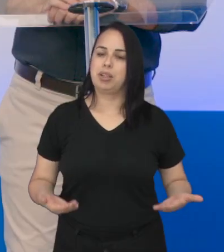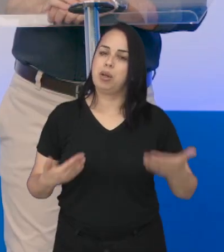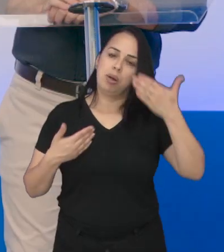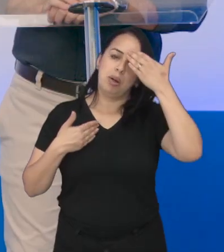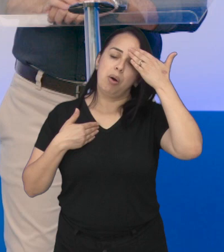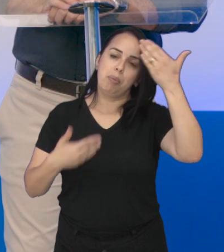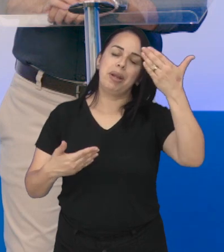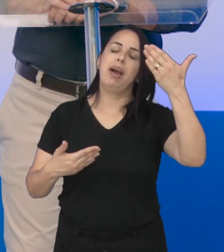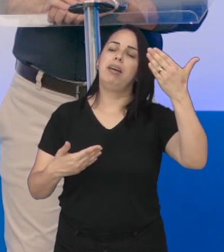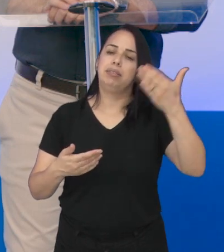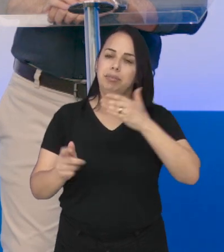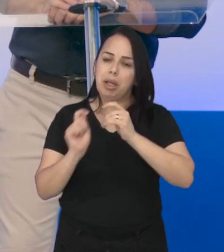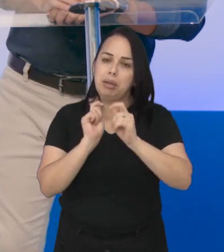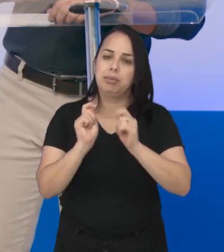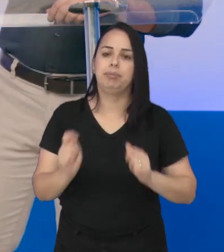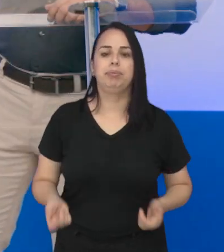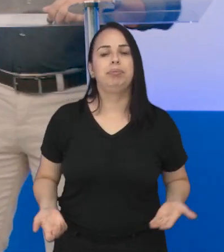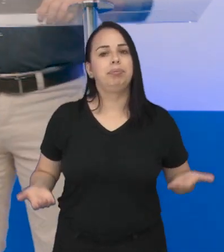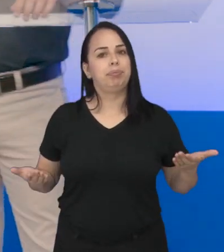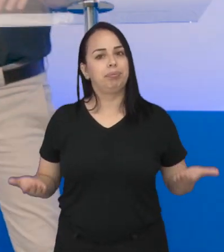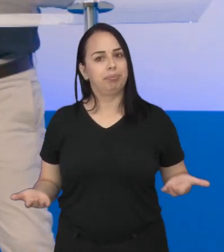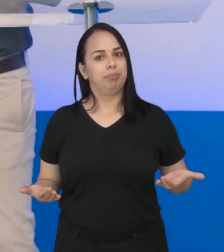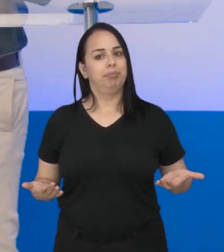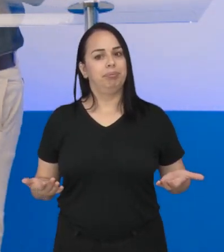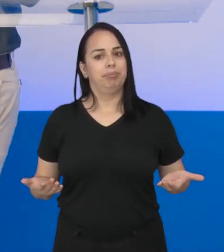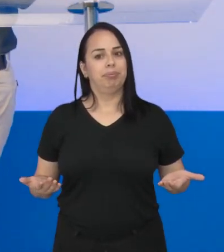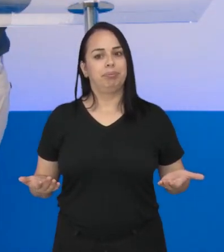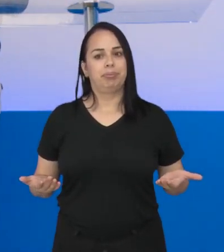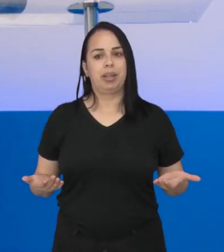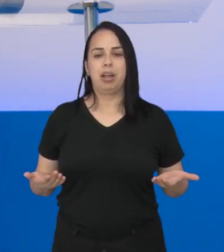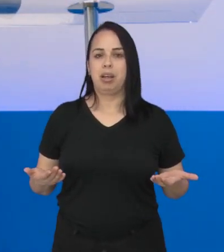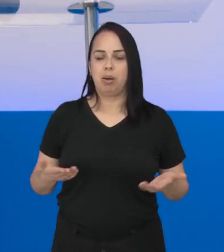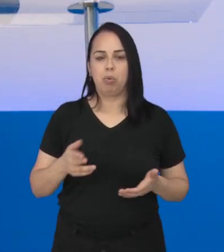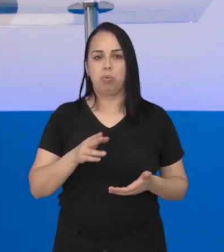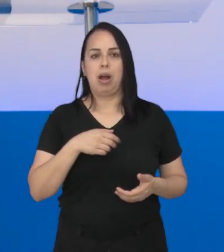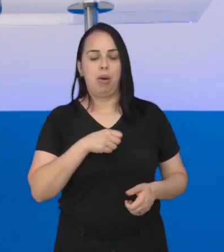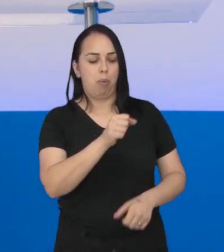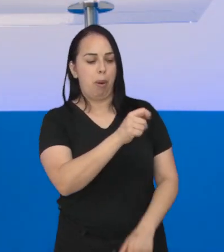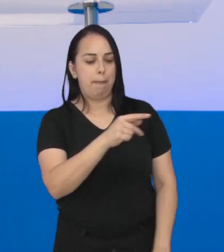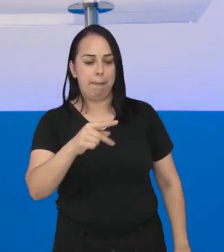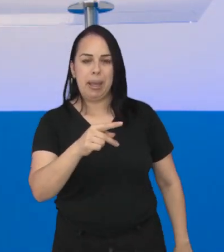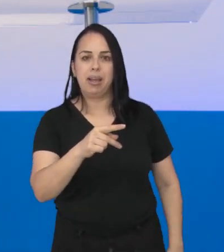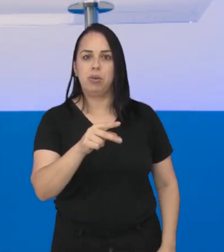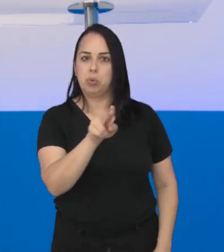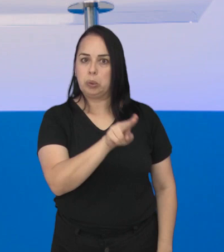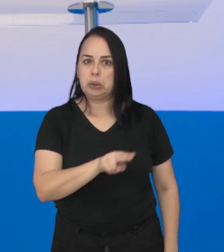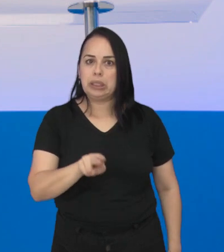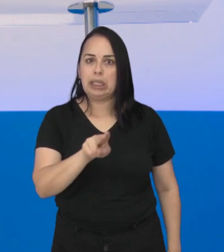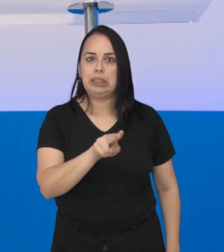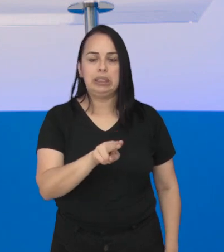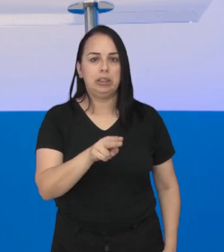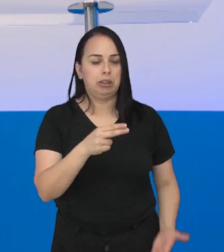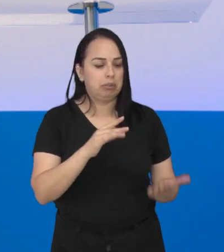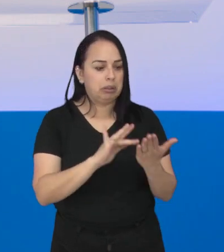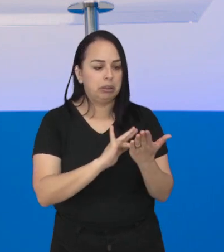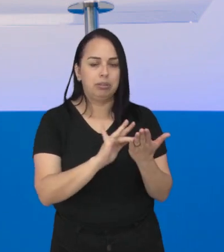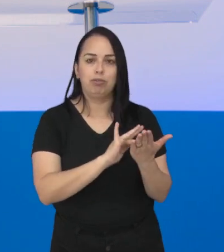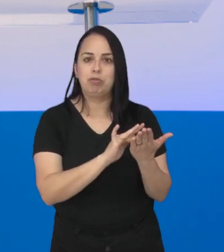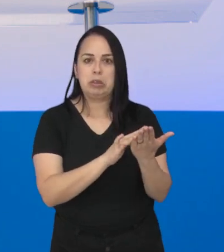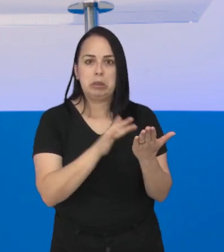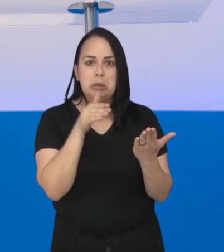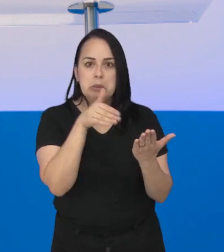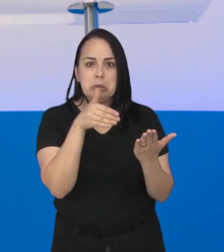Muito obrigado, Marina. E pessoal, nessa hora de usar aplicativos, a gente fica refém do celular,